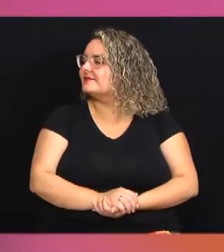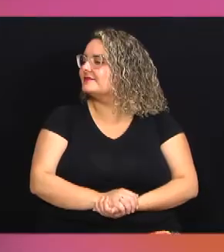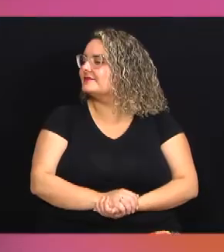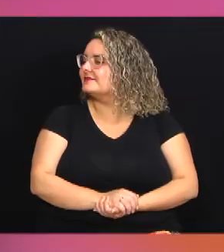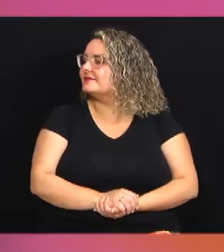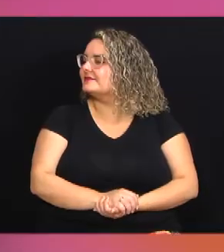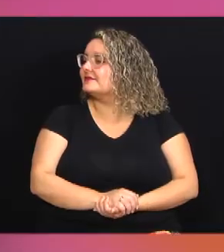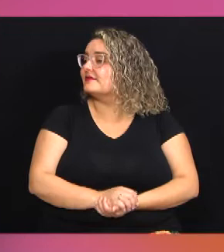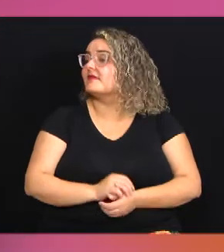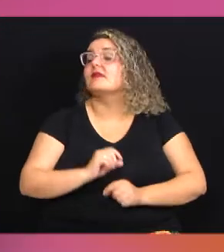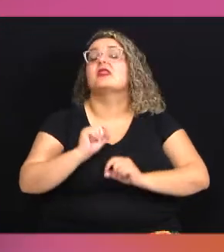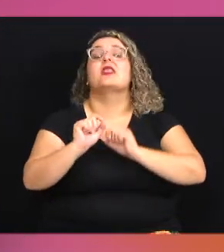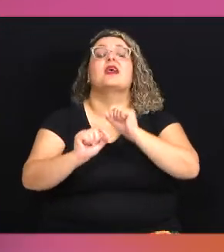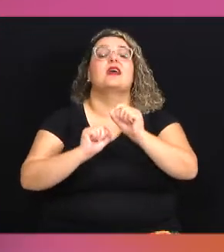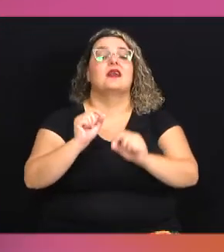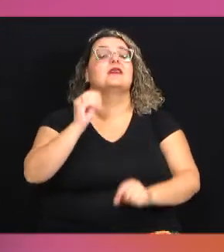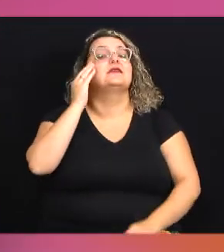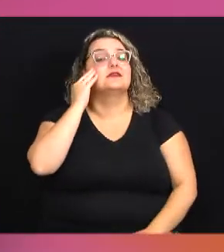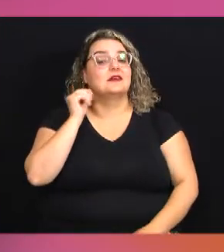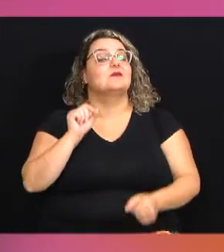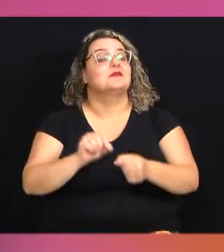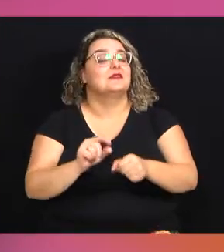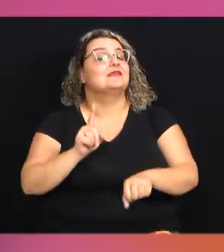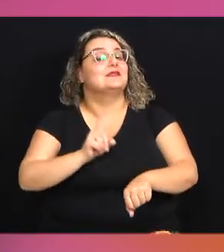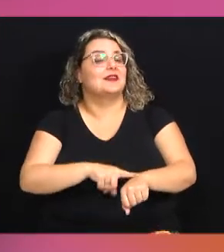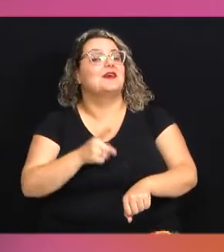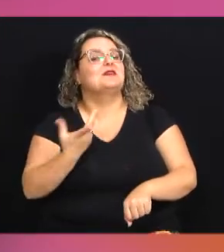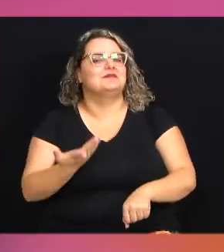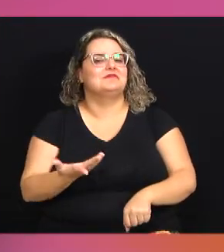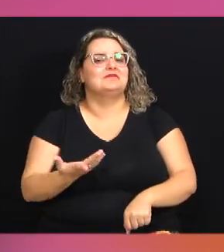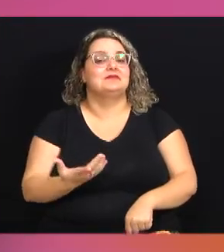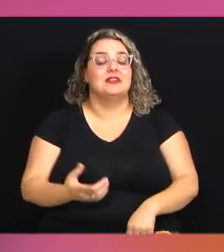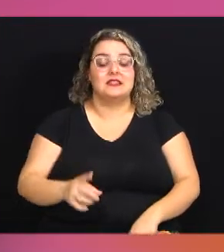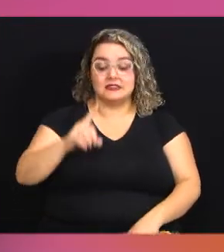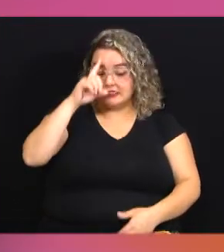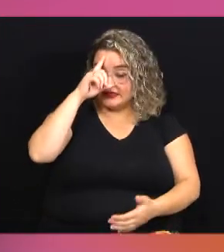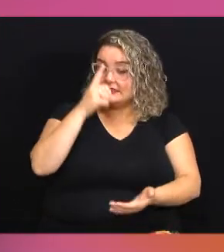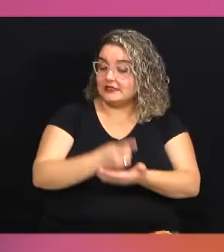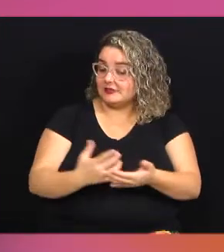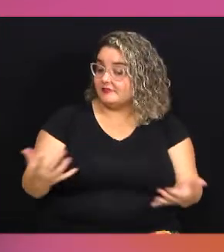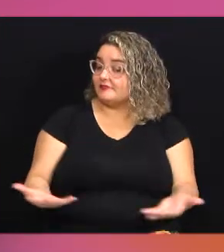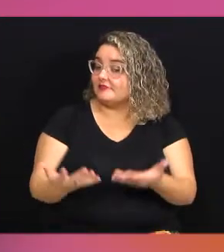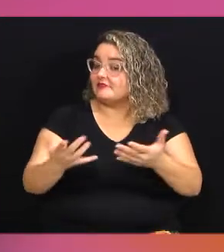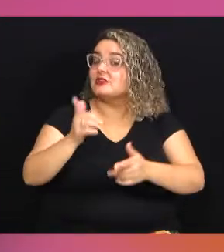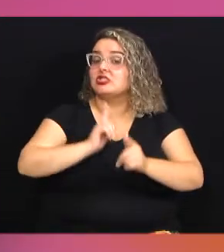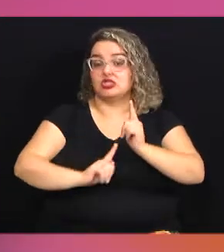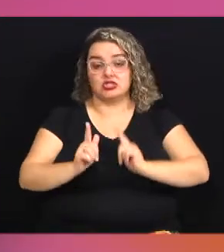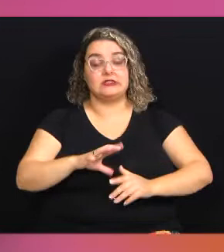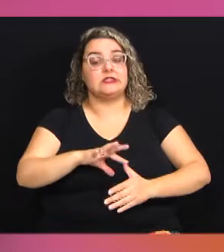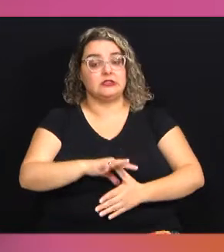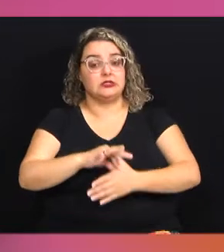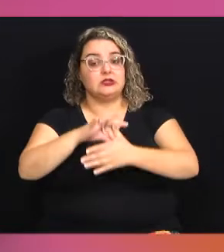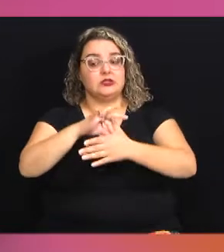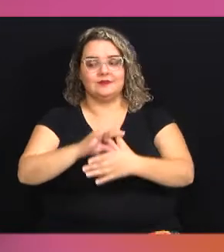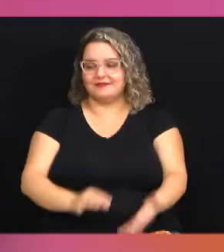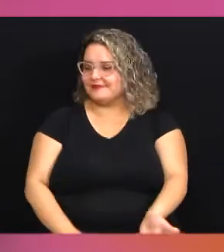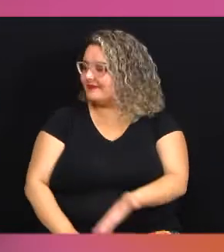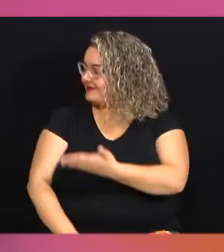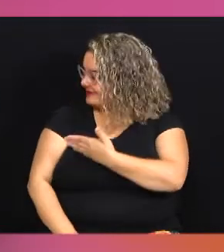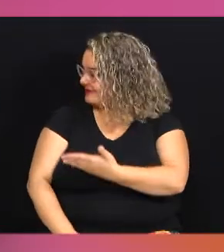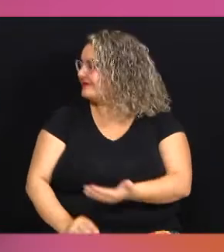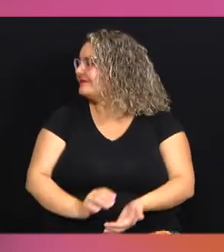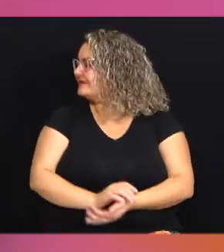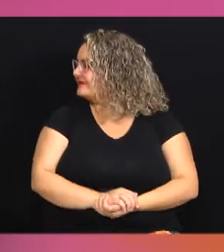Quem sabe faz a hora Iniciativas Decisivas para Gestão e Liderança de Mário Sérgio